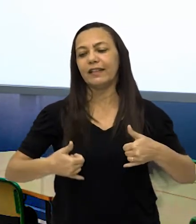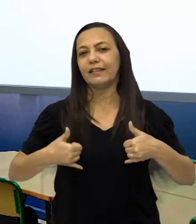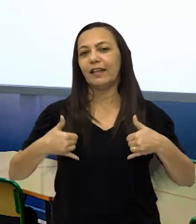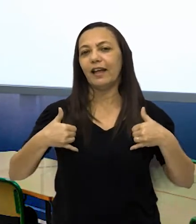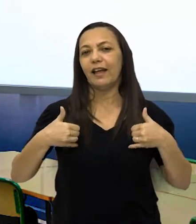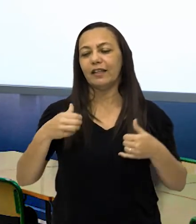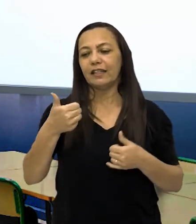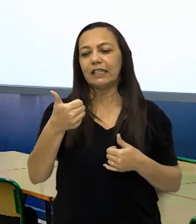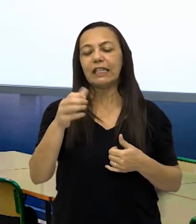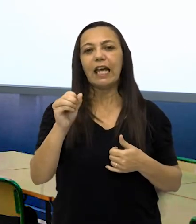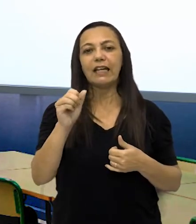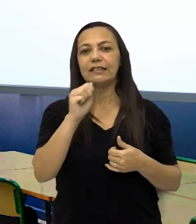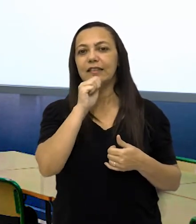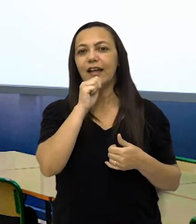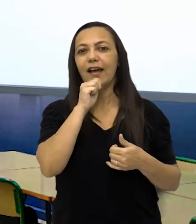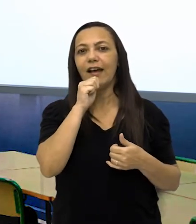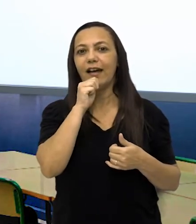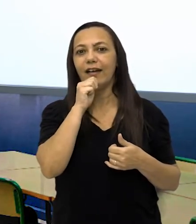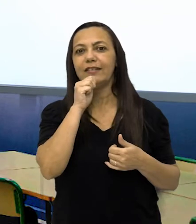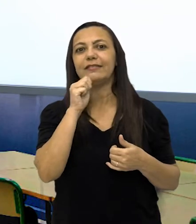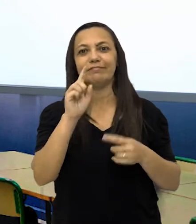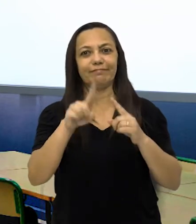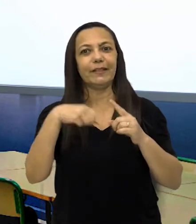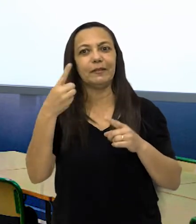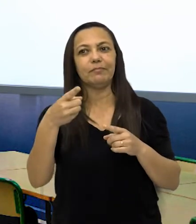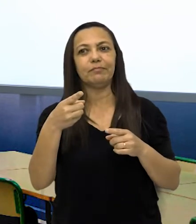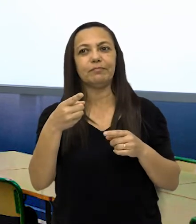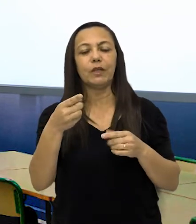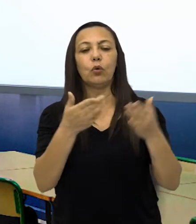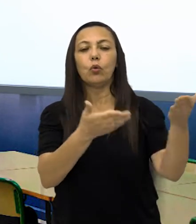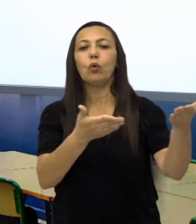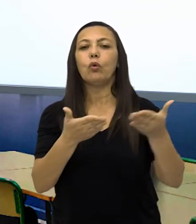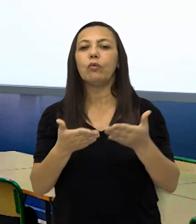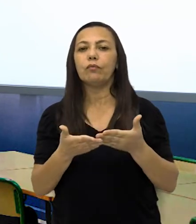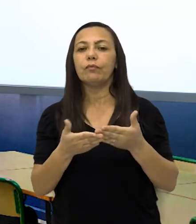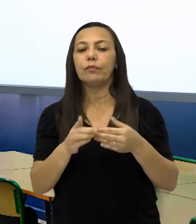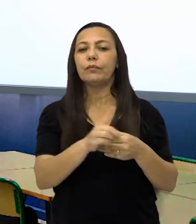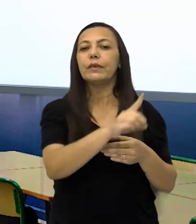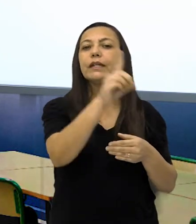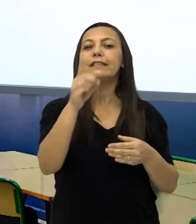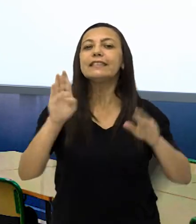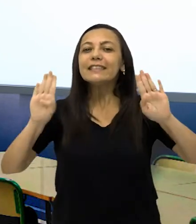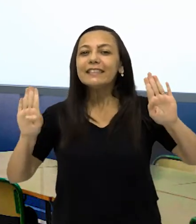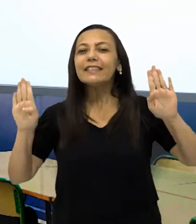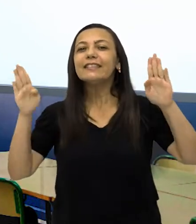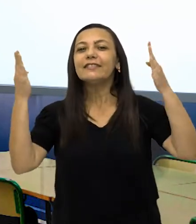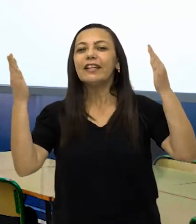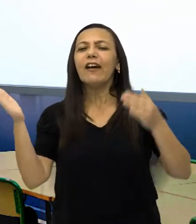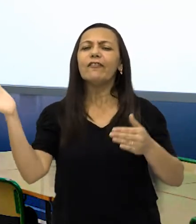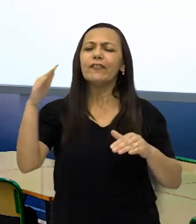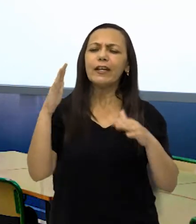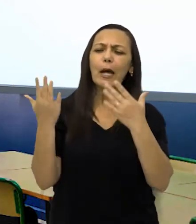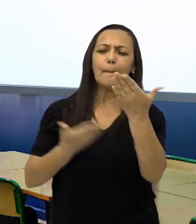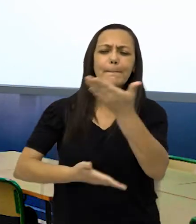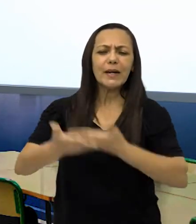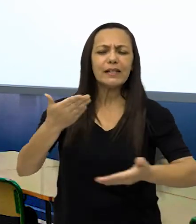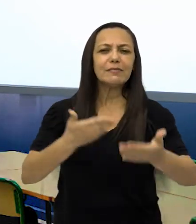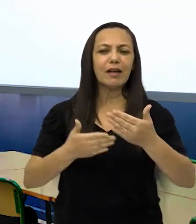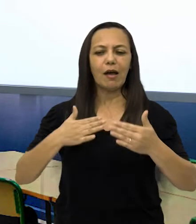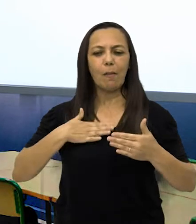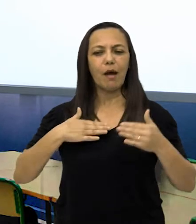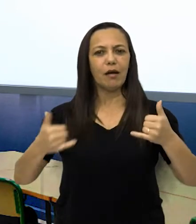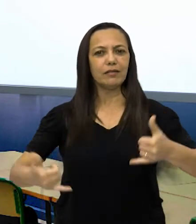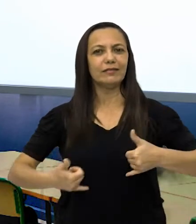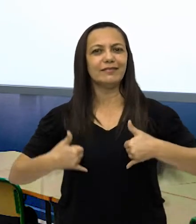anos e o tema é de Lucas Neto. E diz assim o convite. É dia de festa, venha comemorar comigo o meu